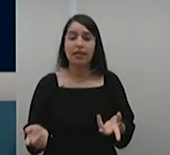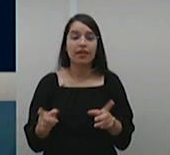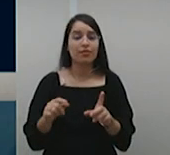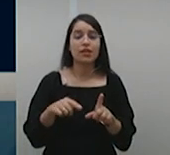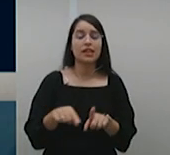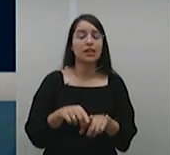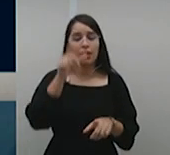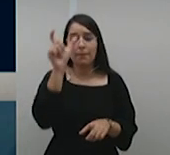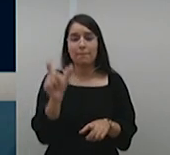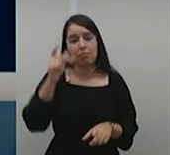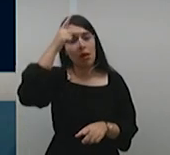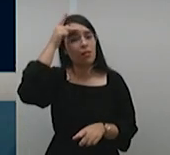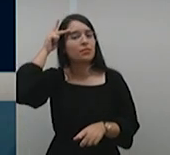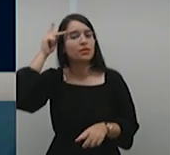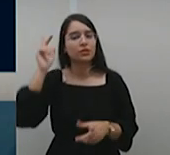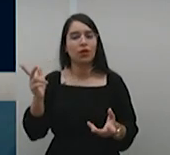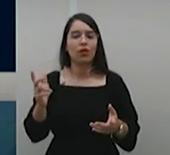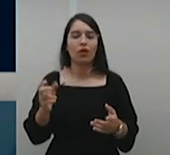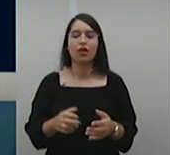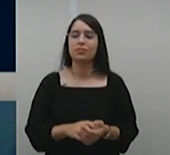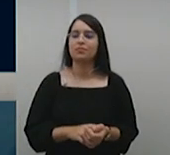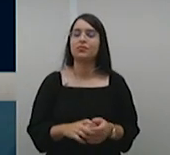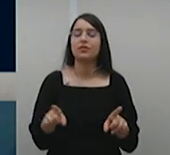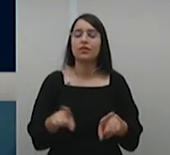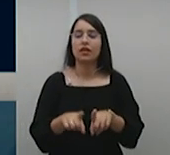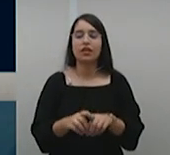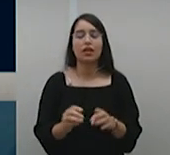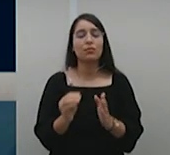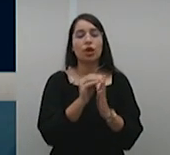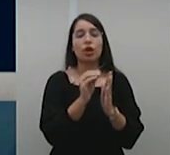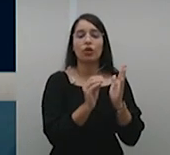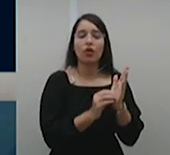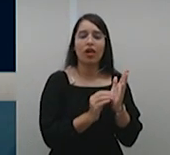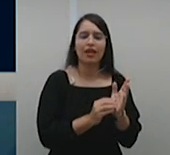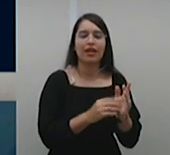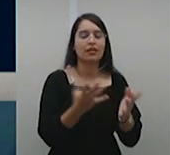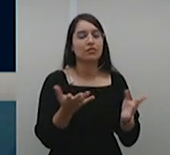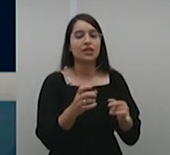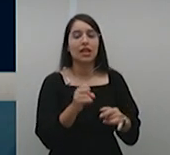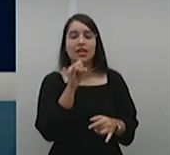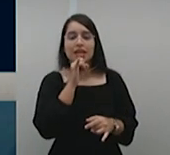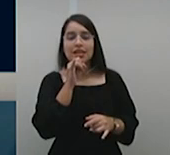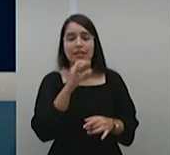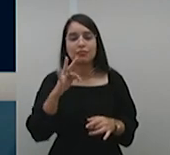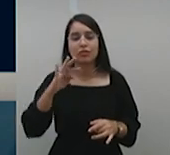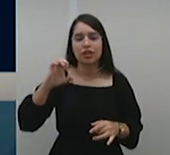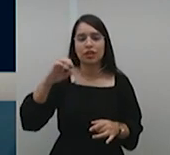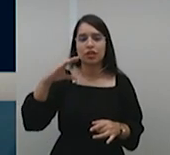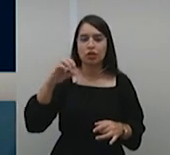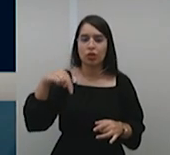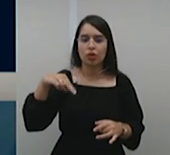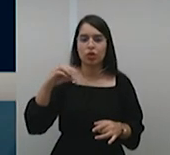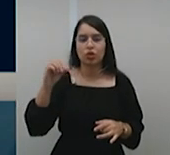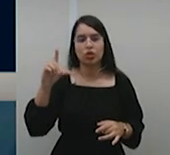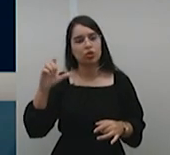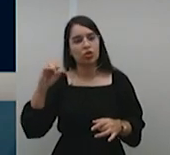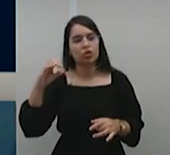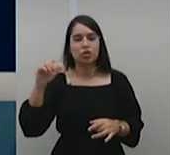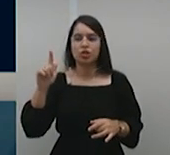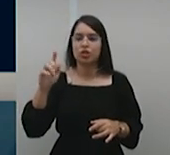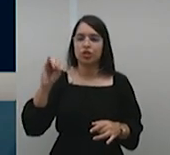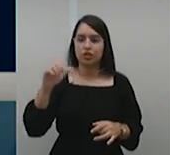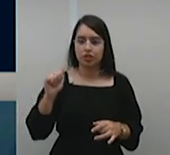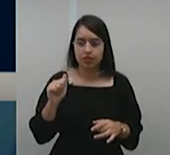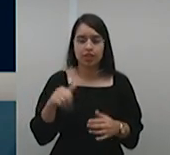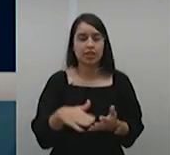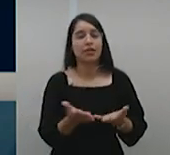estruturas e incrementar sobremaneira o uso da tecnologia para racionalizar e agilizar as diversas etapas